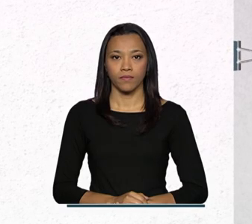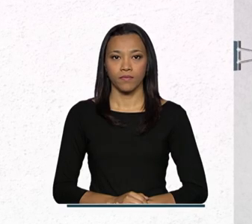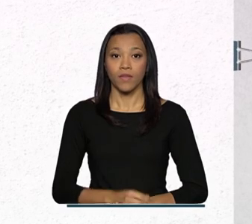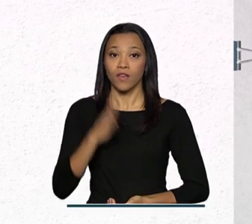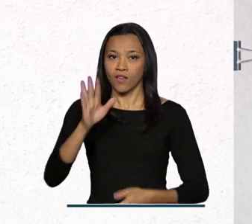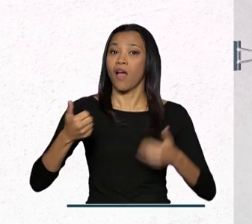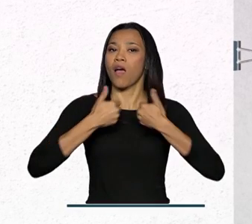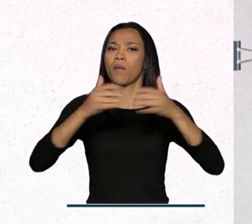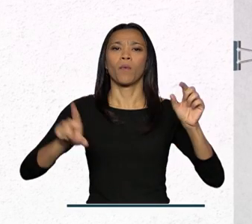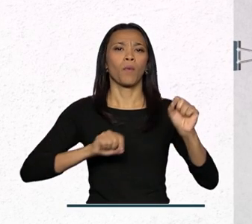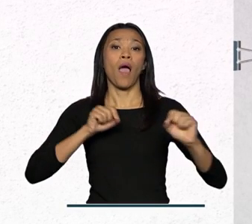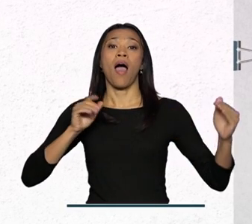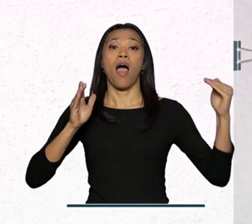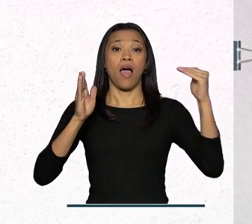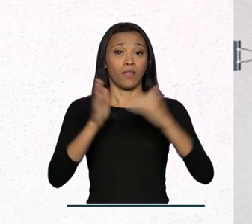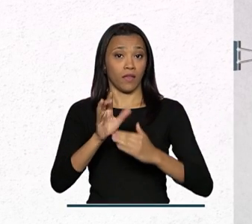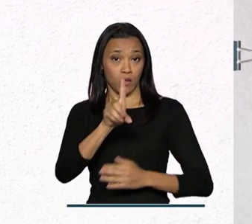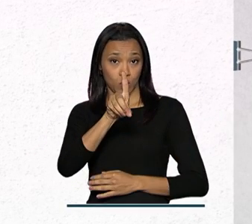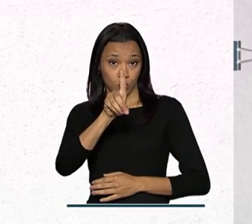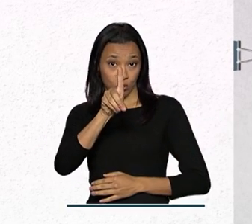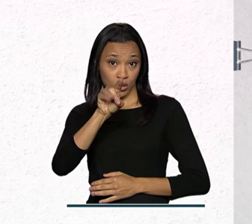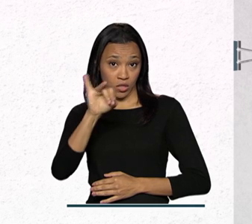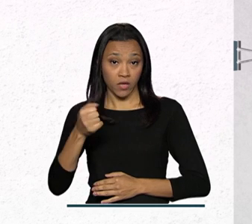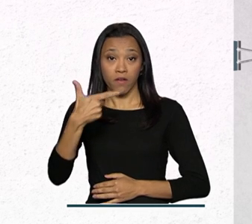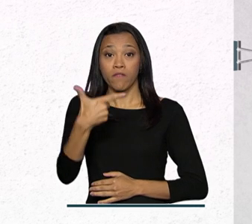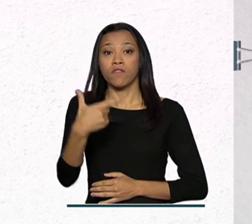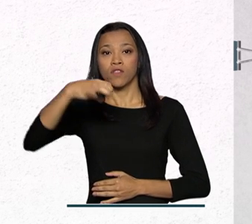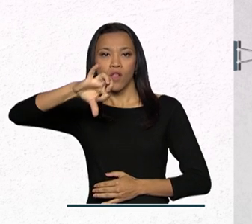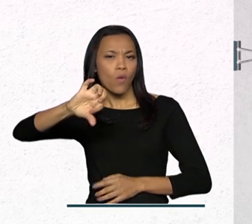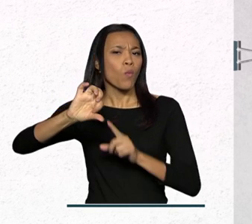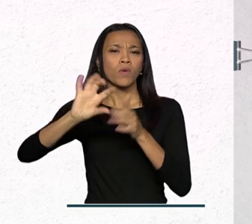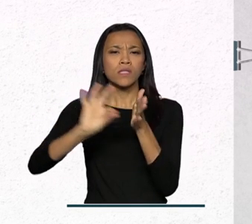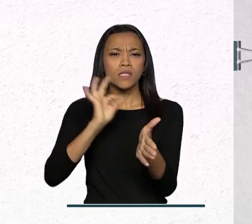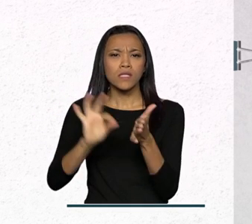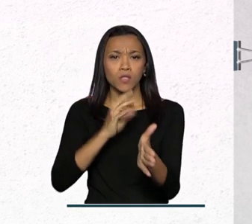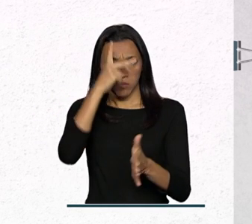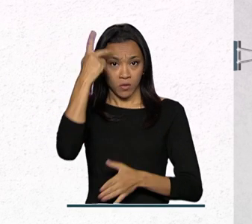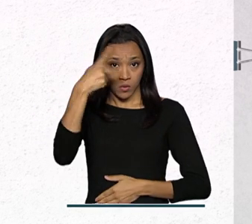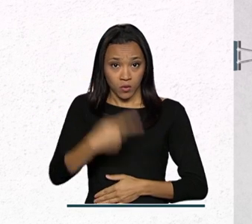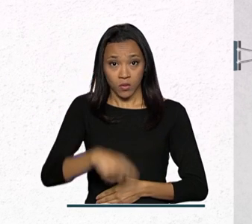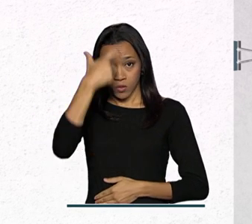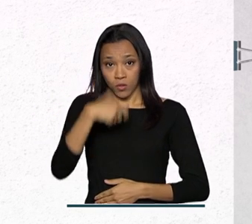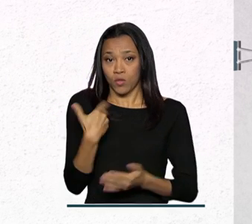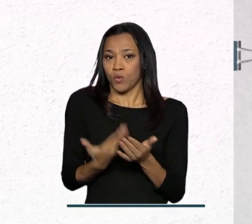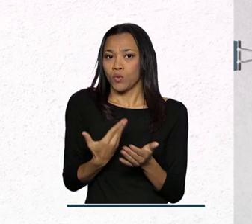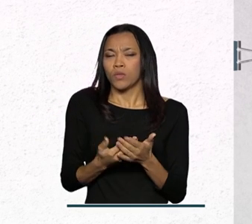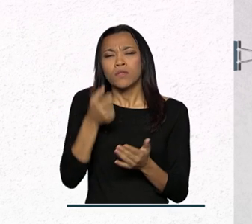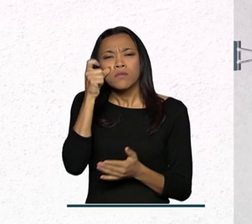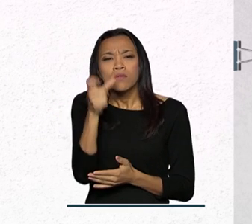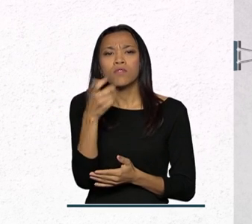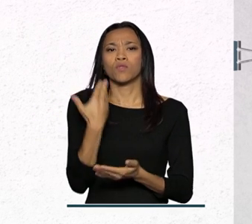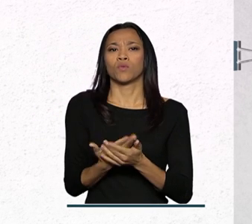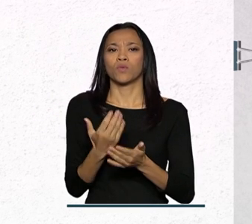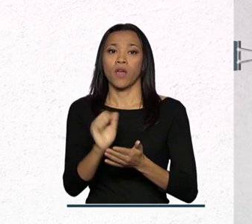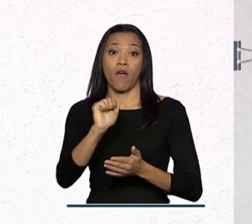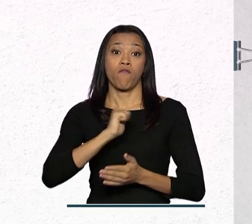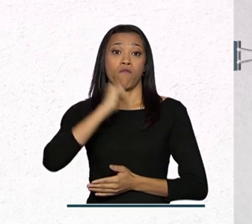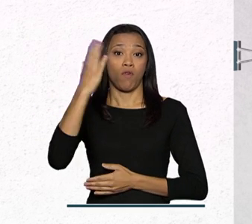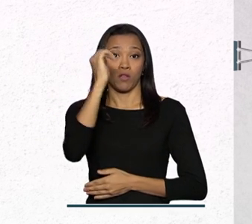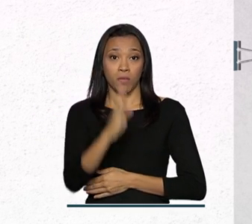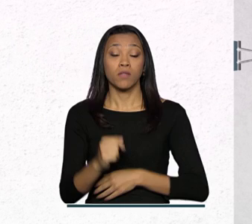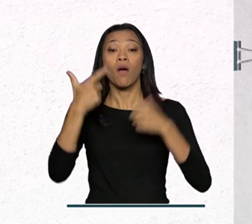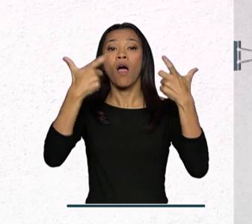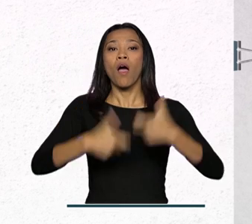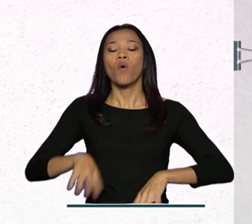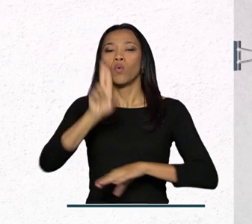Estão abertas até o próximo dia 29 as inscrições de brasileiros interessados em estudar na Universidade Portuguesa do